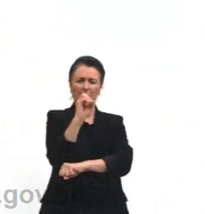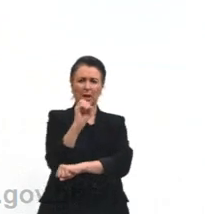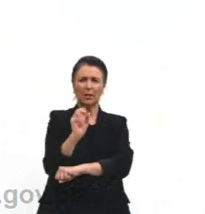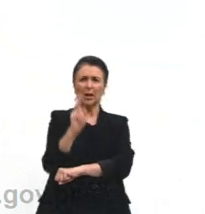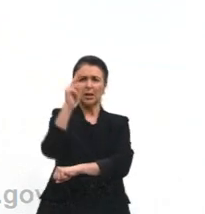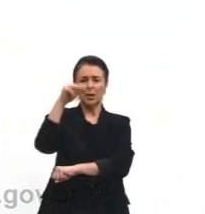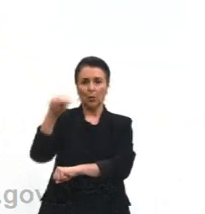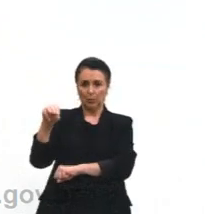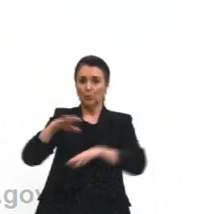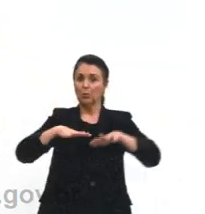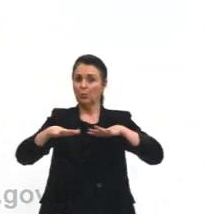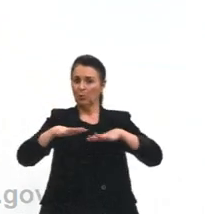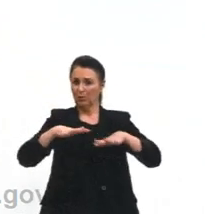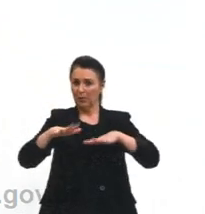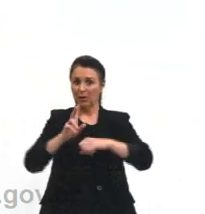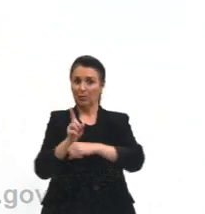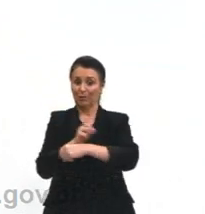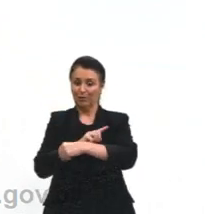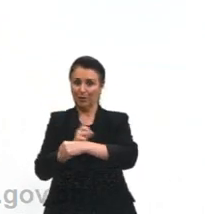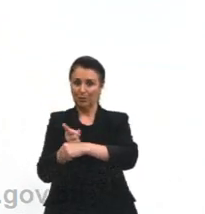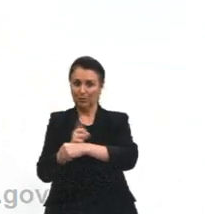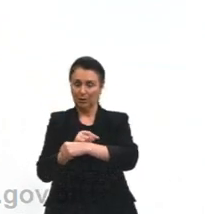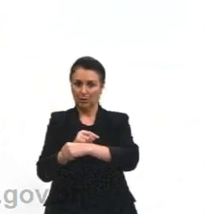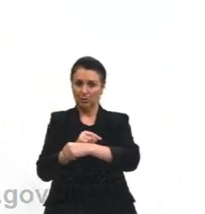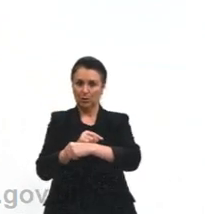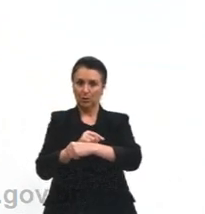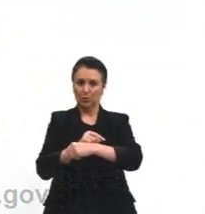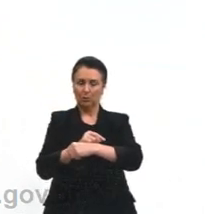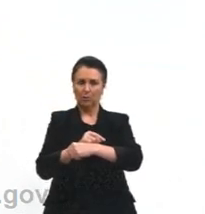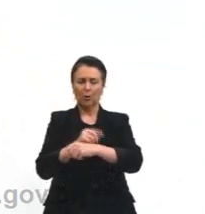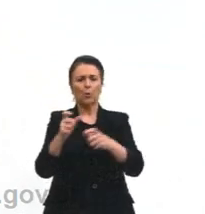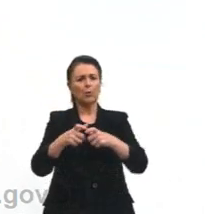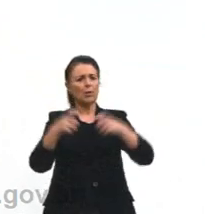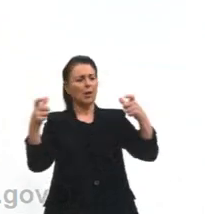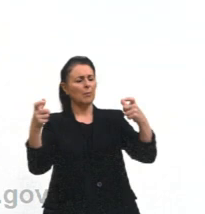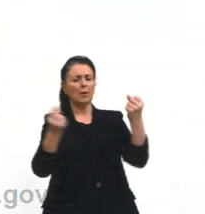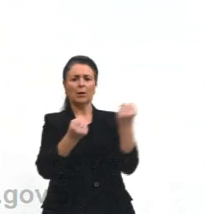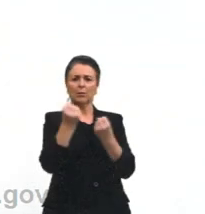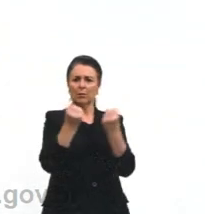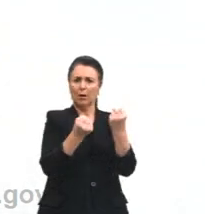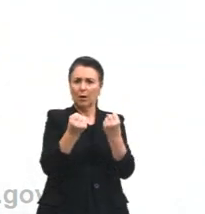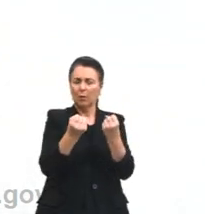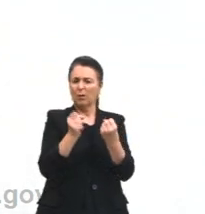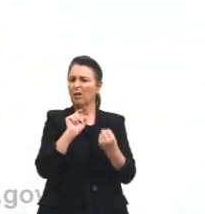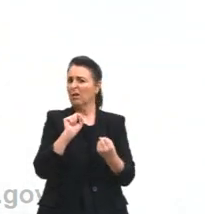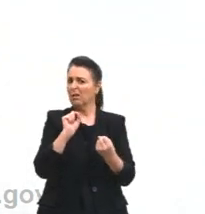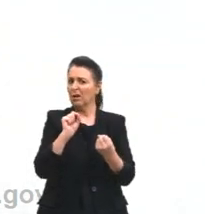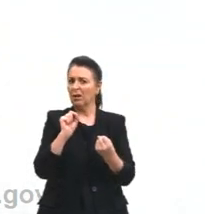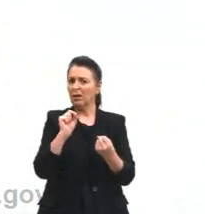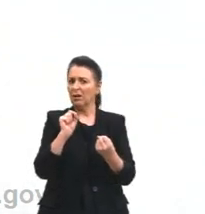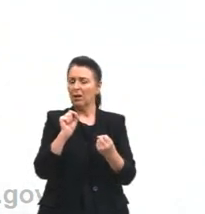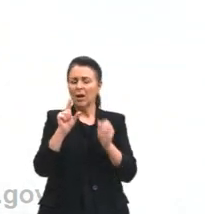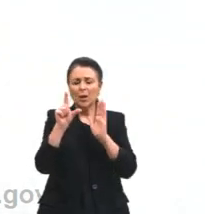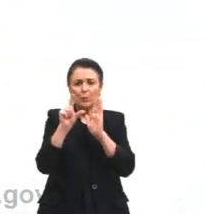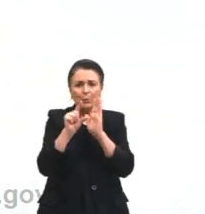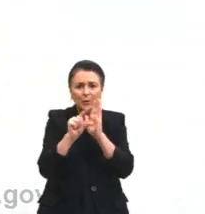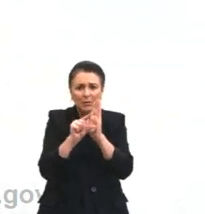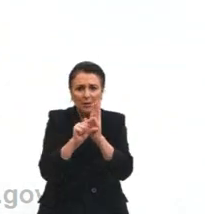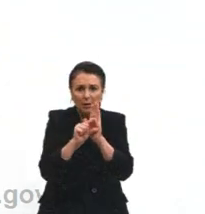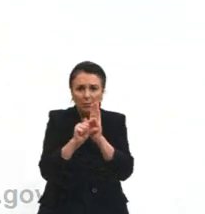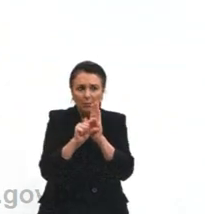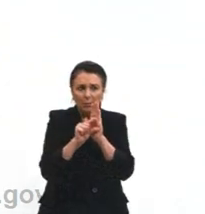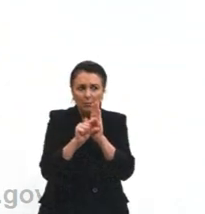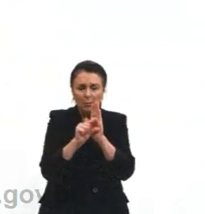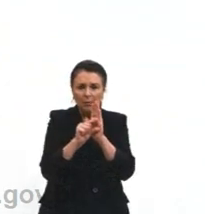gente está considerando 40 quilômetros, o tamanho desse carro é mísero, muito pequeno em relação a 40